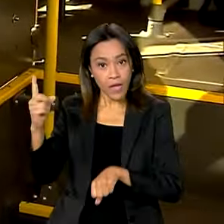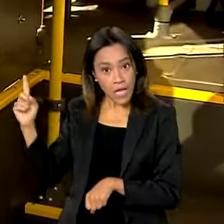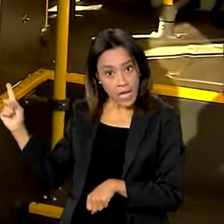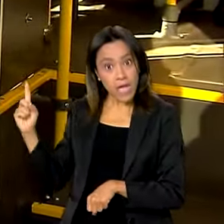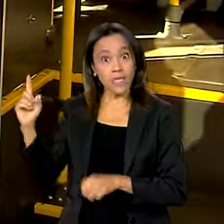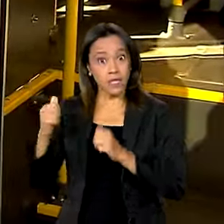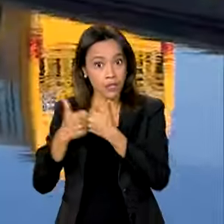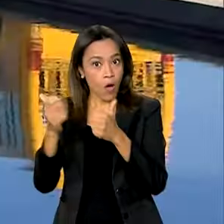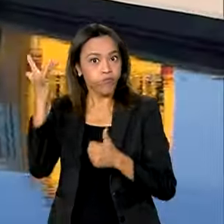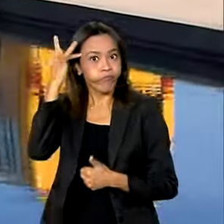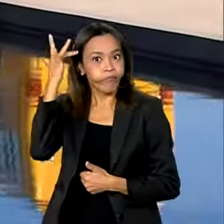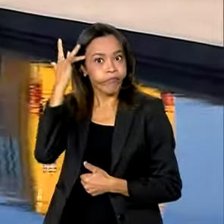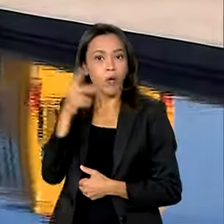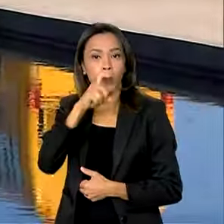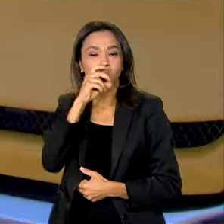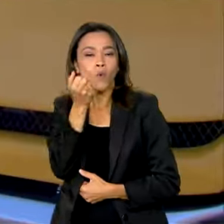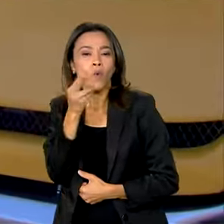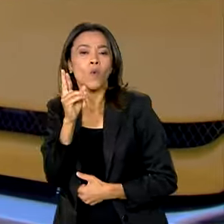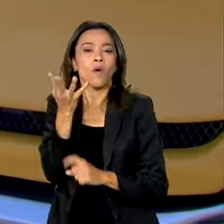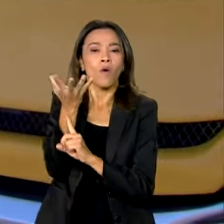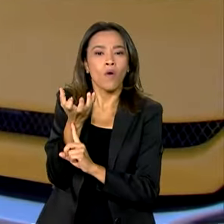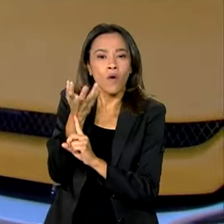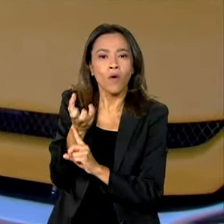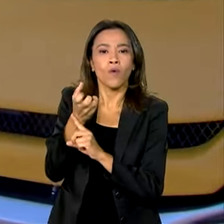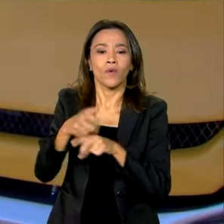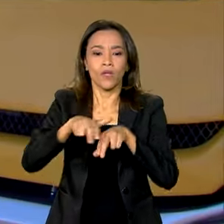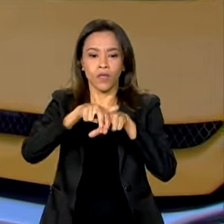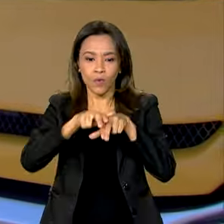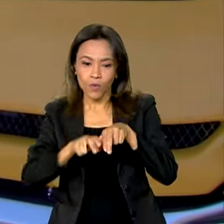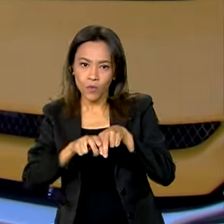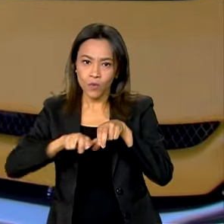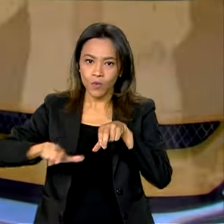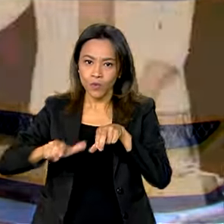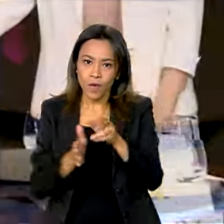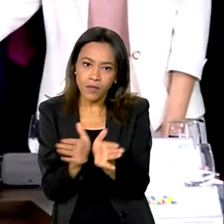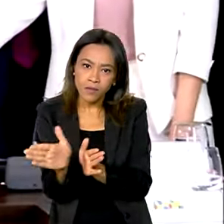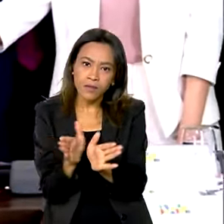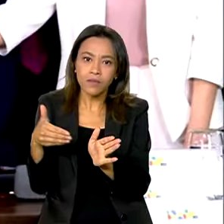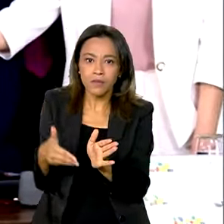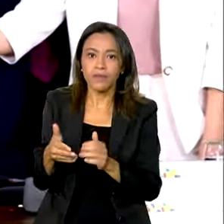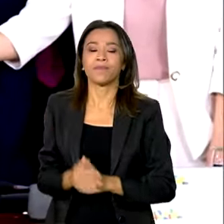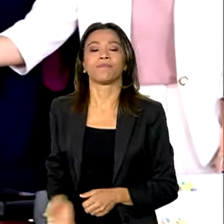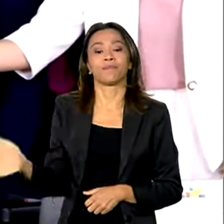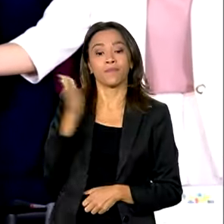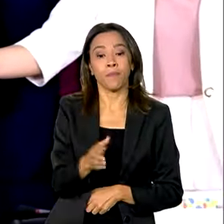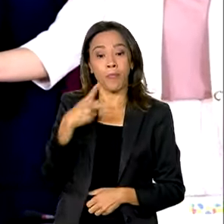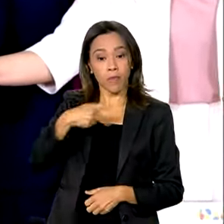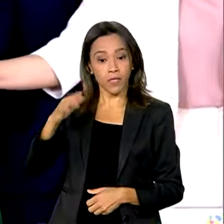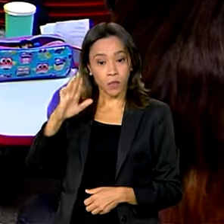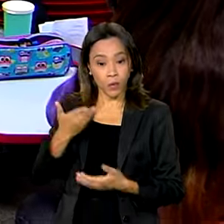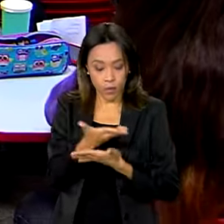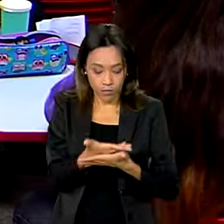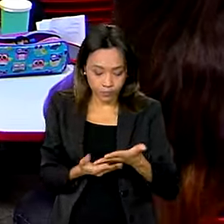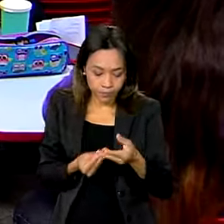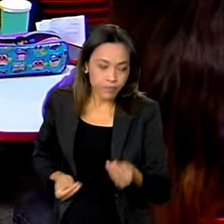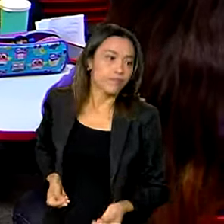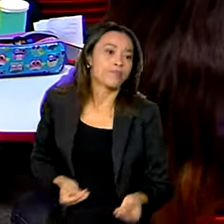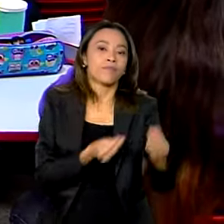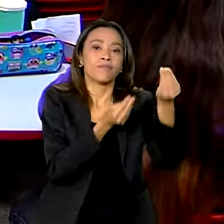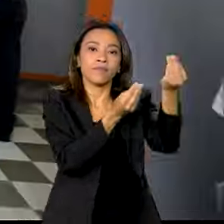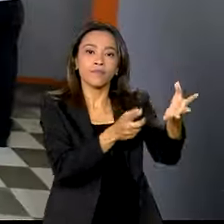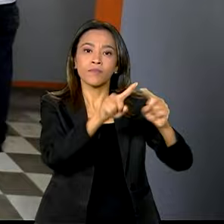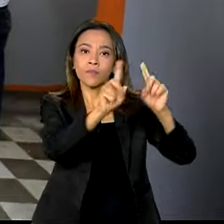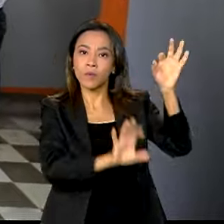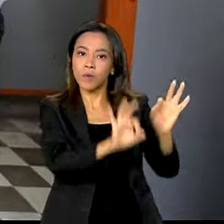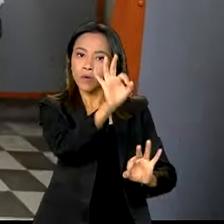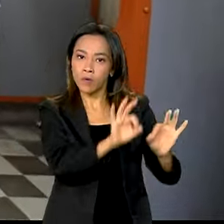geração têm ar-condicionado, Wi-Fi e poltronas acessíveis. Presidente Lula encaminha ao Congresso Plano